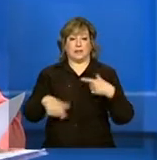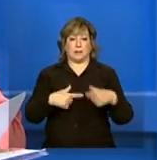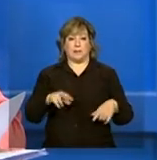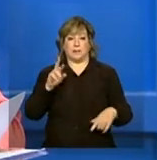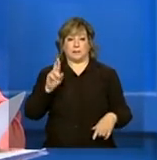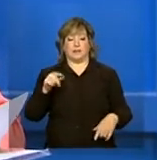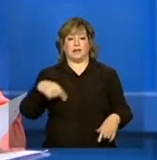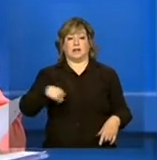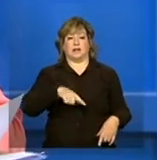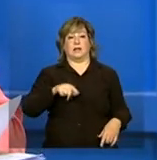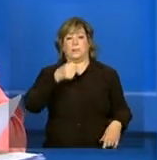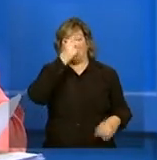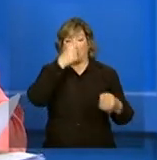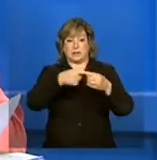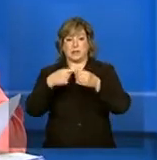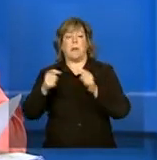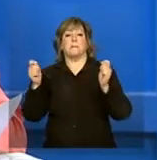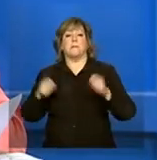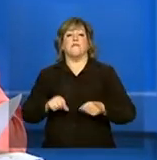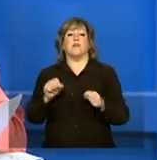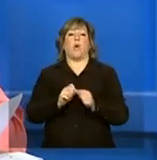recursos do IGD?